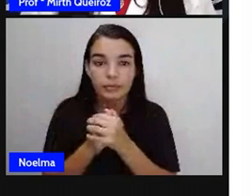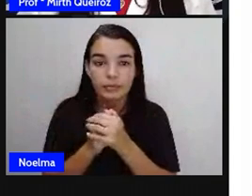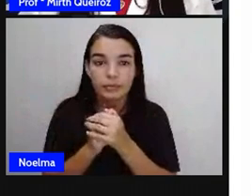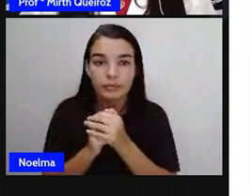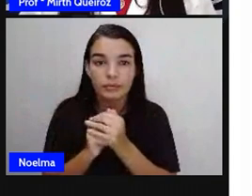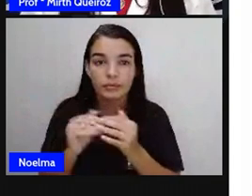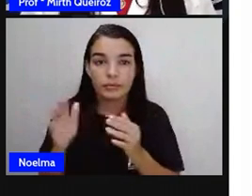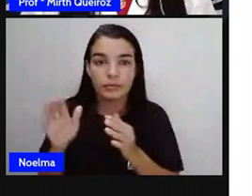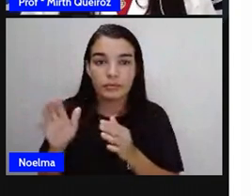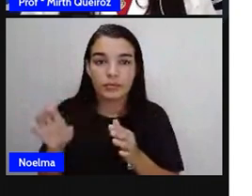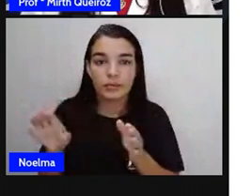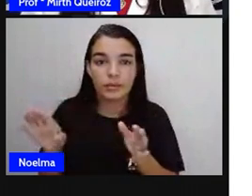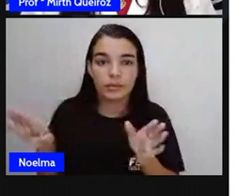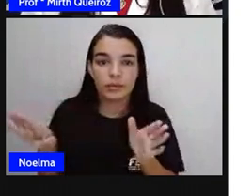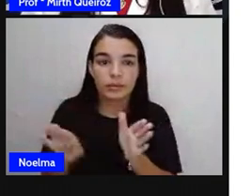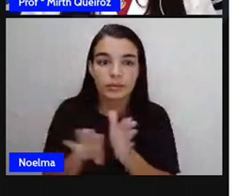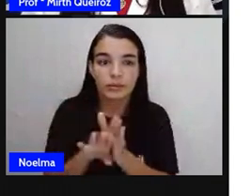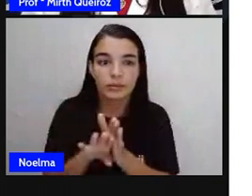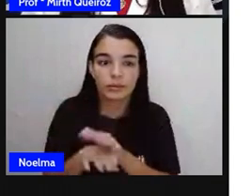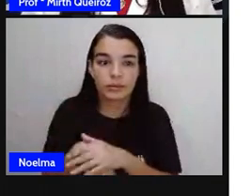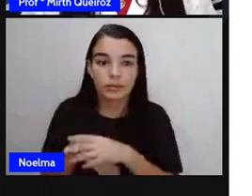Partindo do metrô...